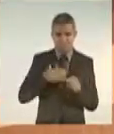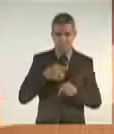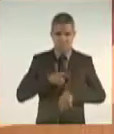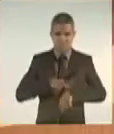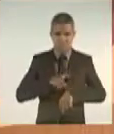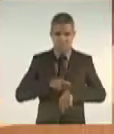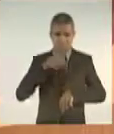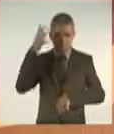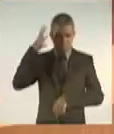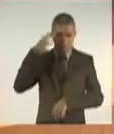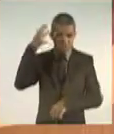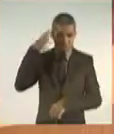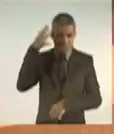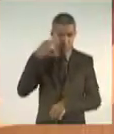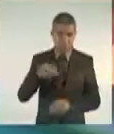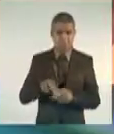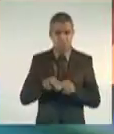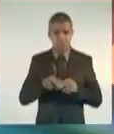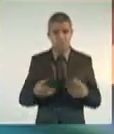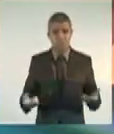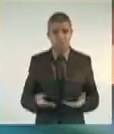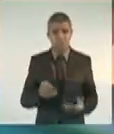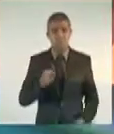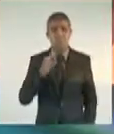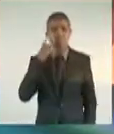Agora, deputado Rogério,